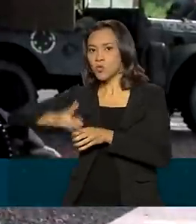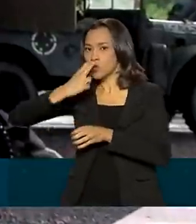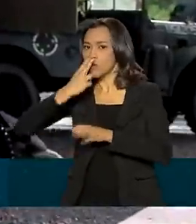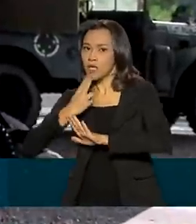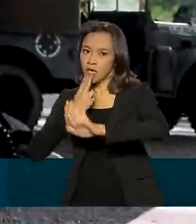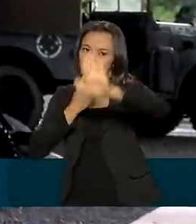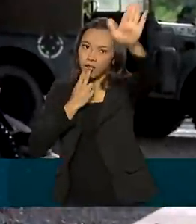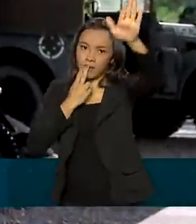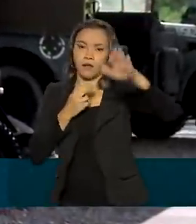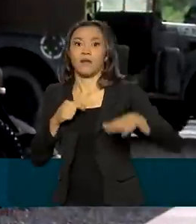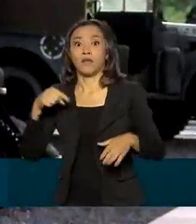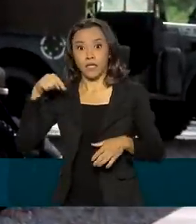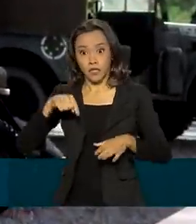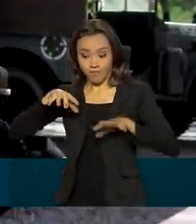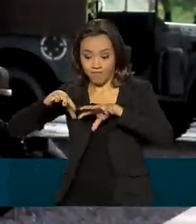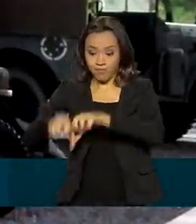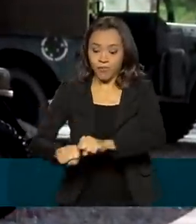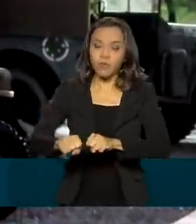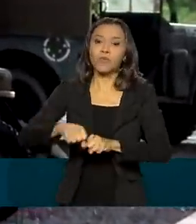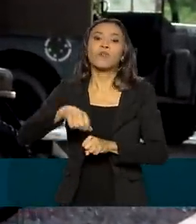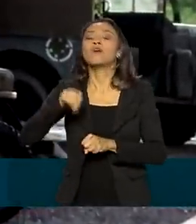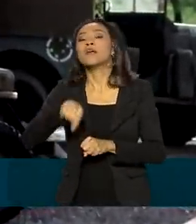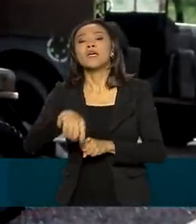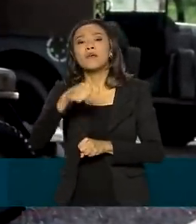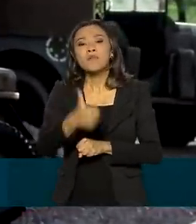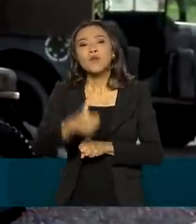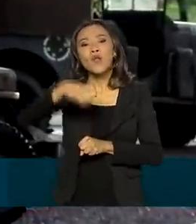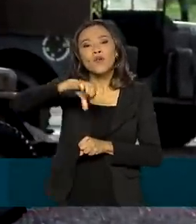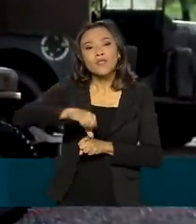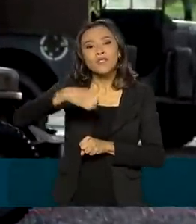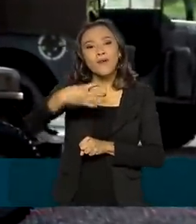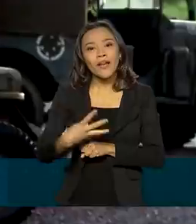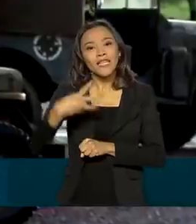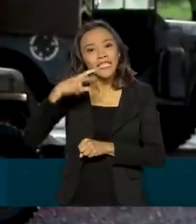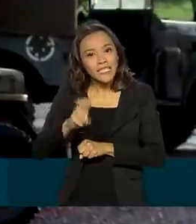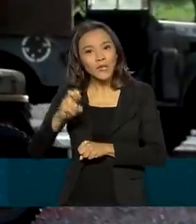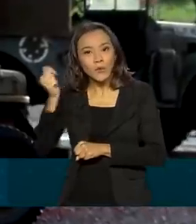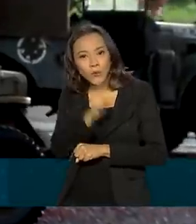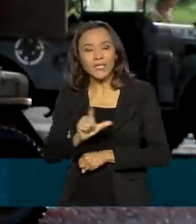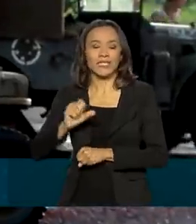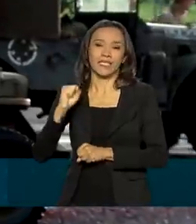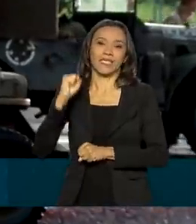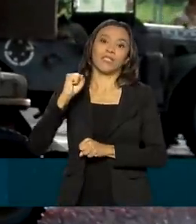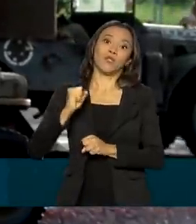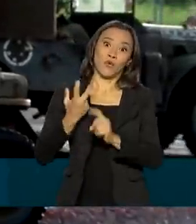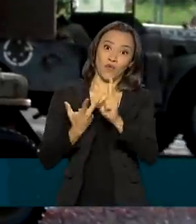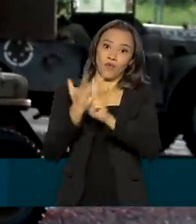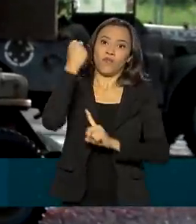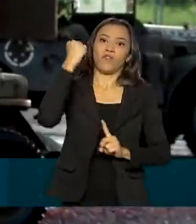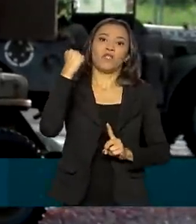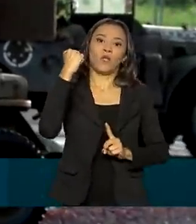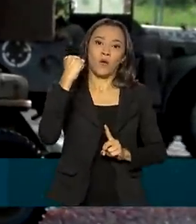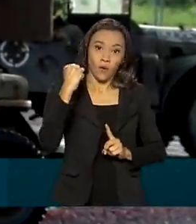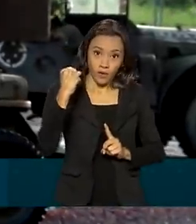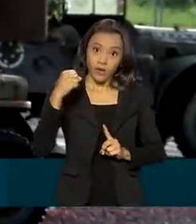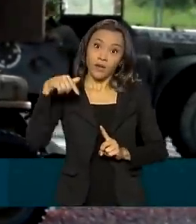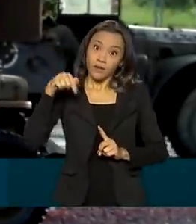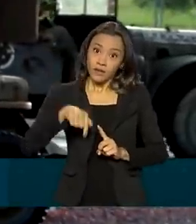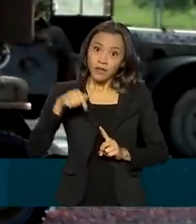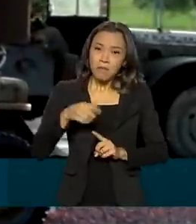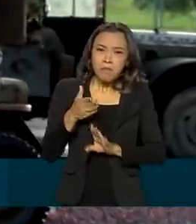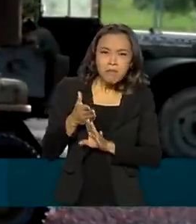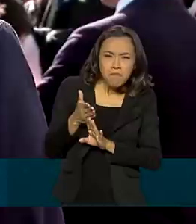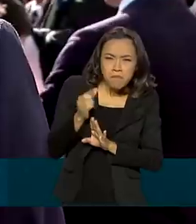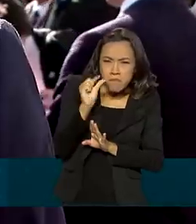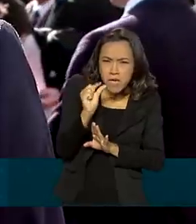no dia 21 de fevereiro de 1945, abrindo caminho para a vitória aliada menos de três